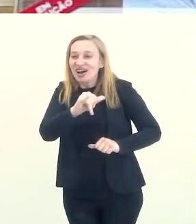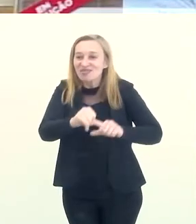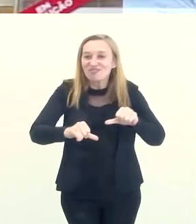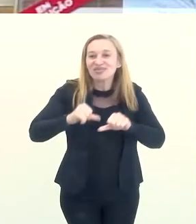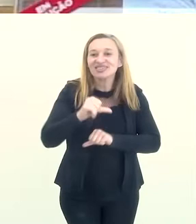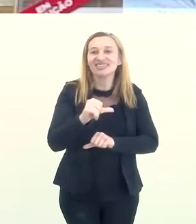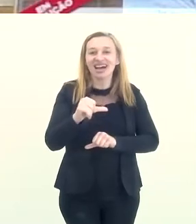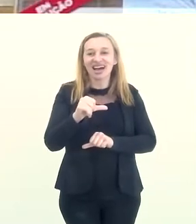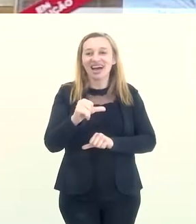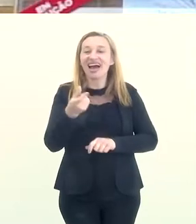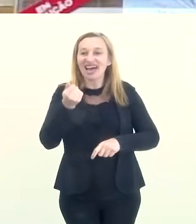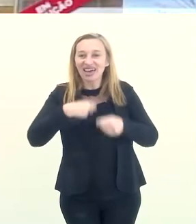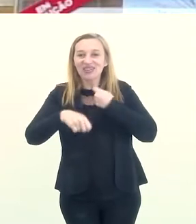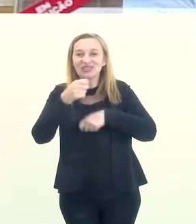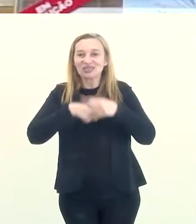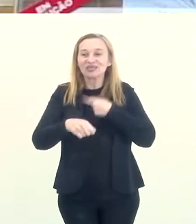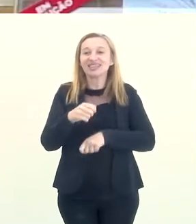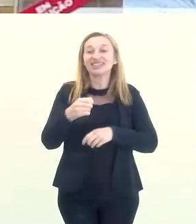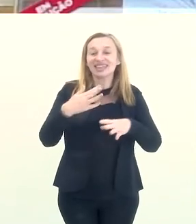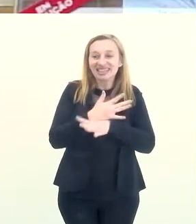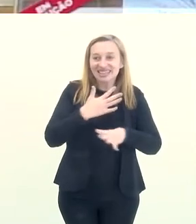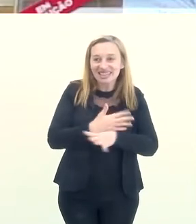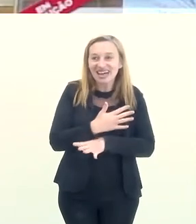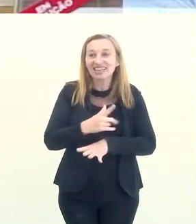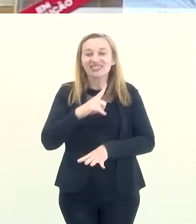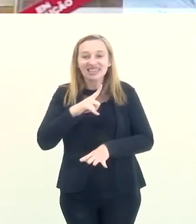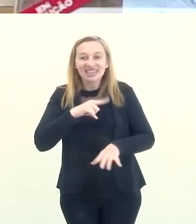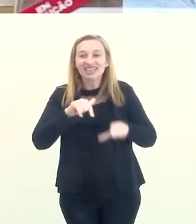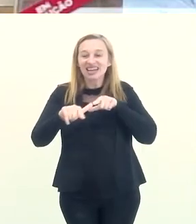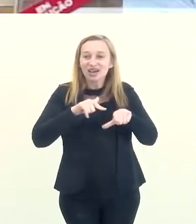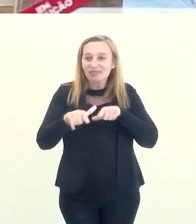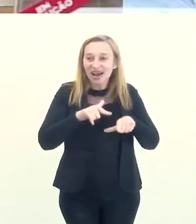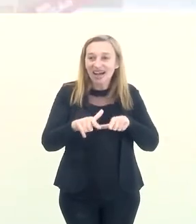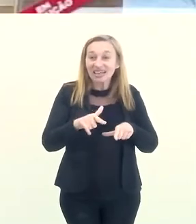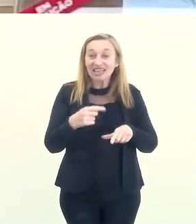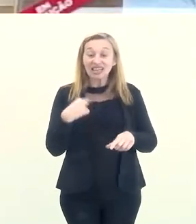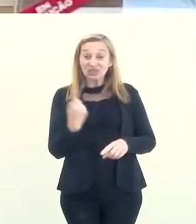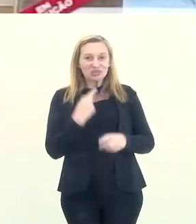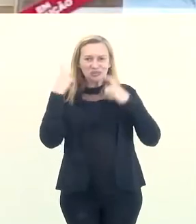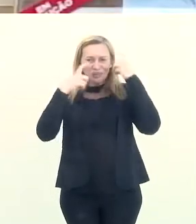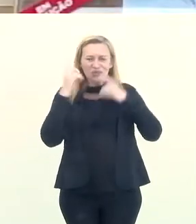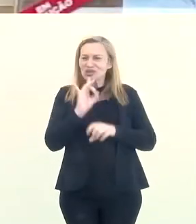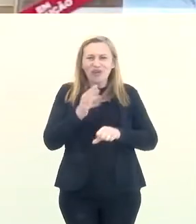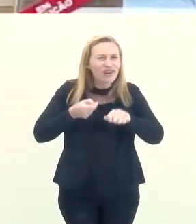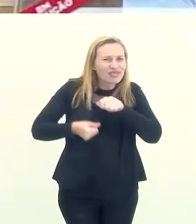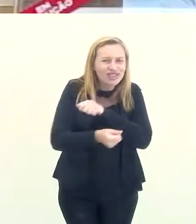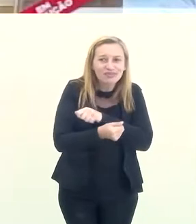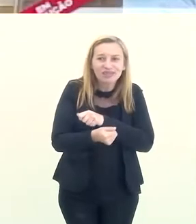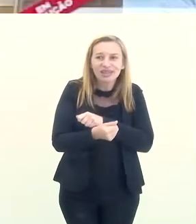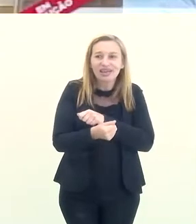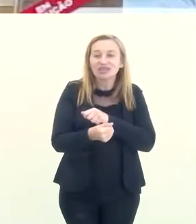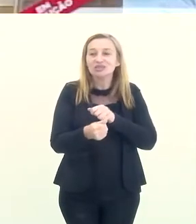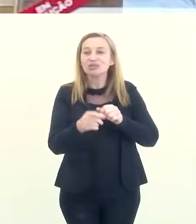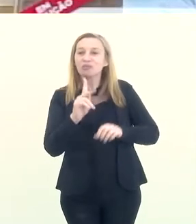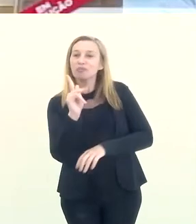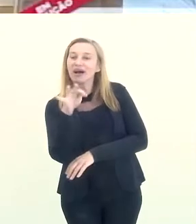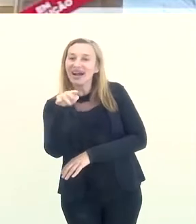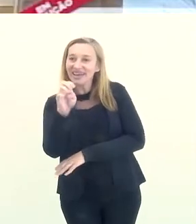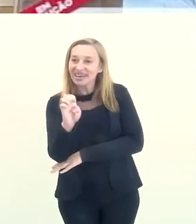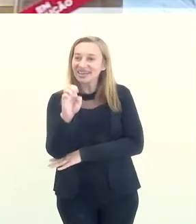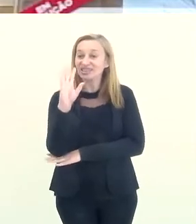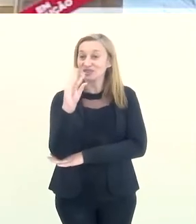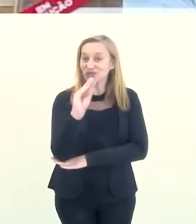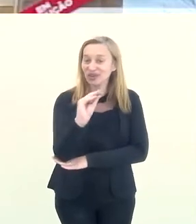vai mudar a economia da cidade de Miguel Pereira, vai gerar emprego na cidade. A gente não se preocupou só fazer o investimento do Parque dos